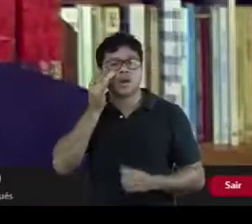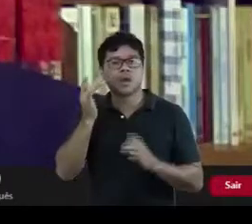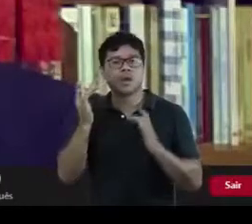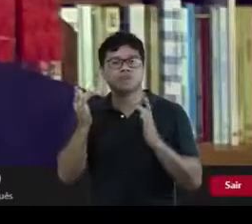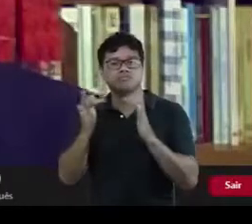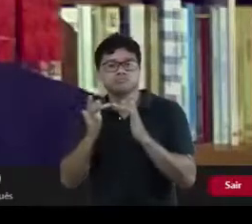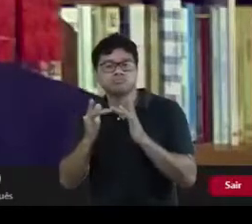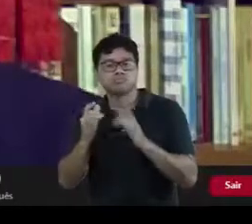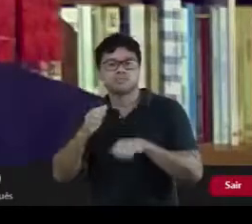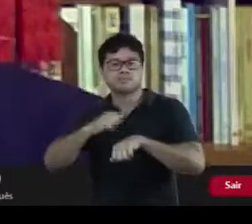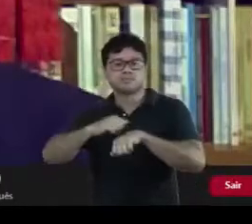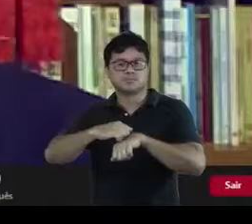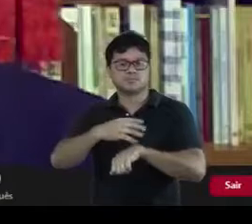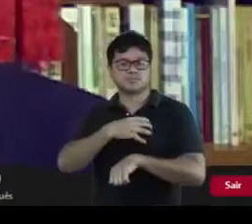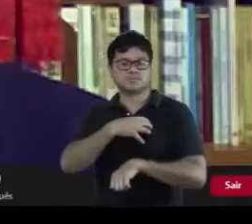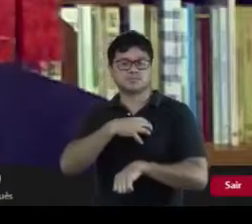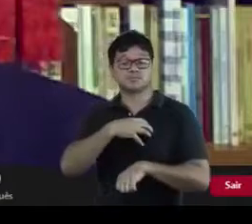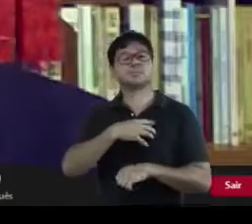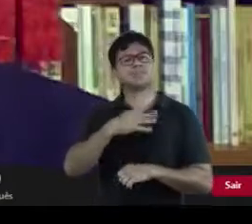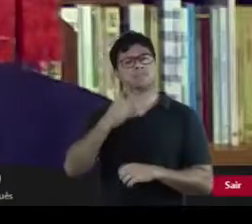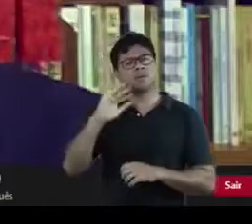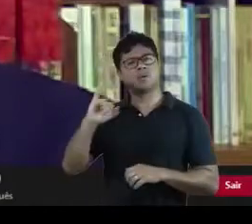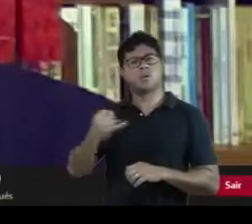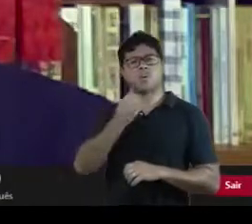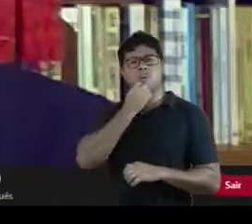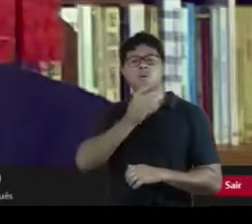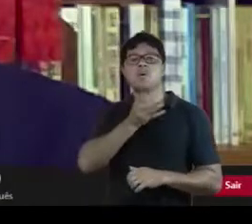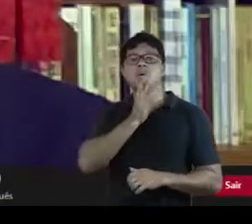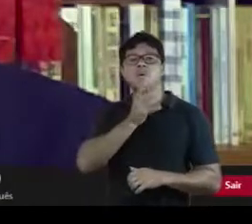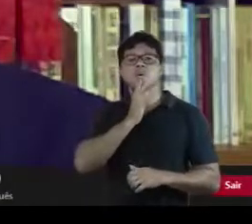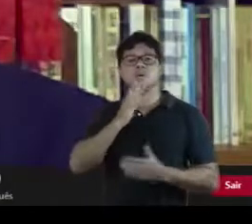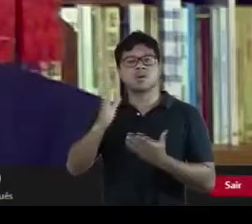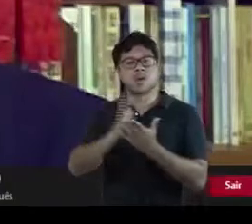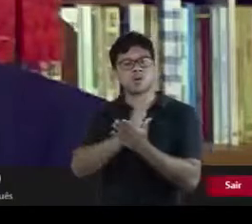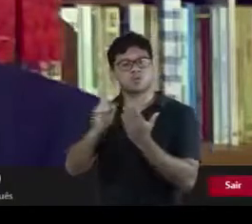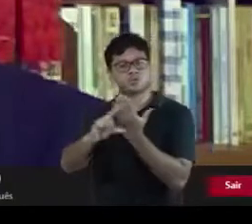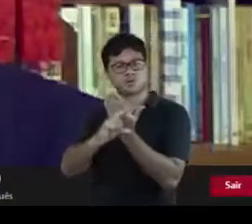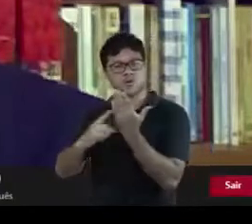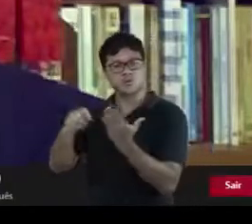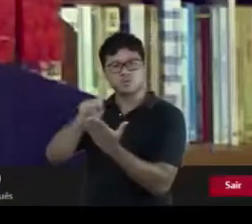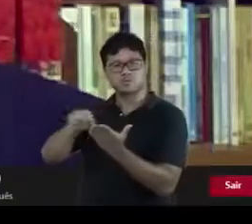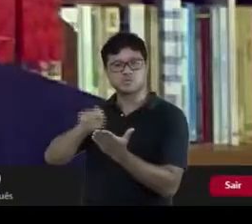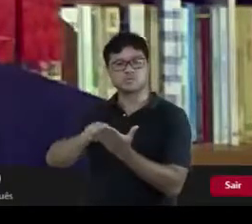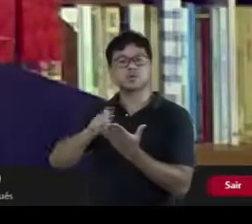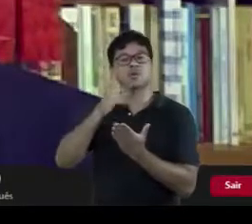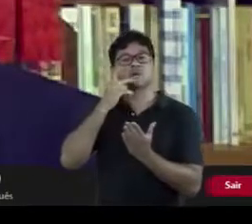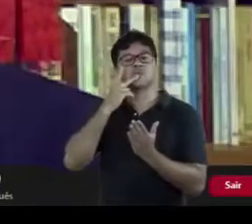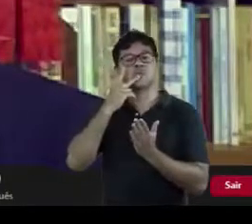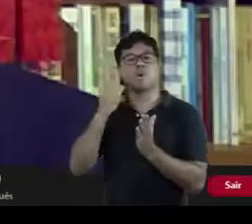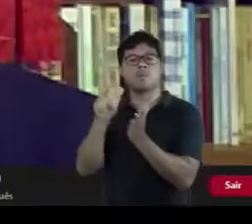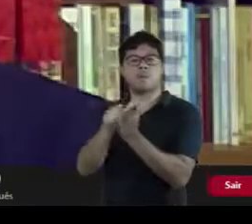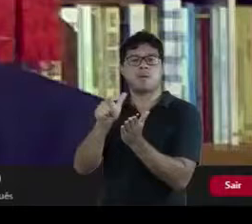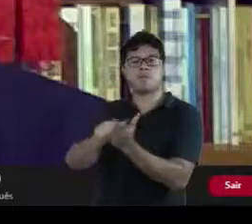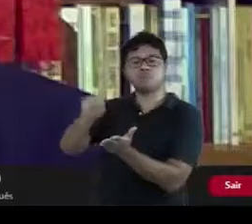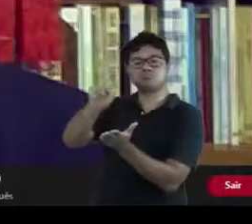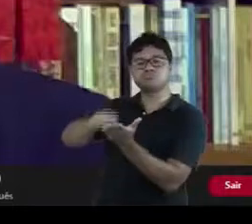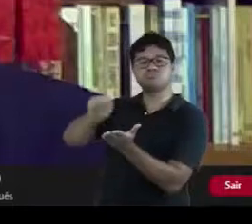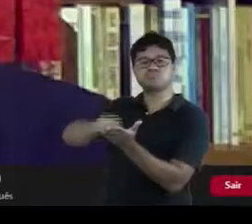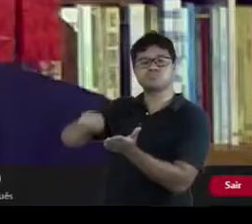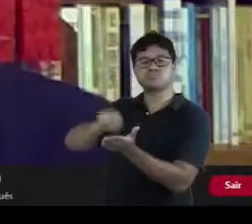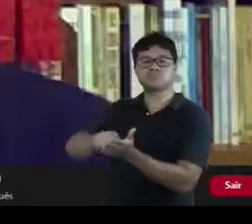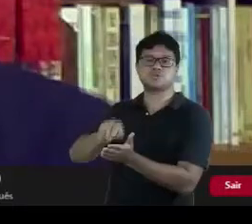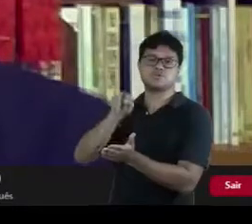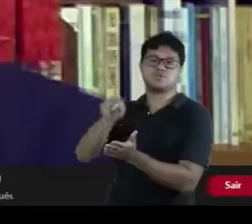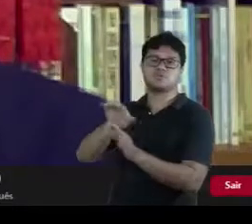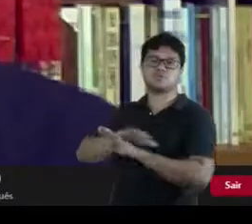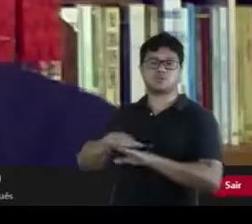também a oportunidade de conhecer autores que, até então, só tinham estatuto de papel e tinta e